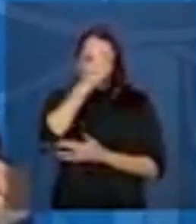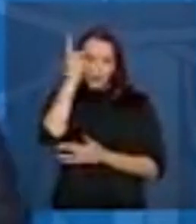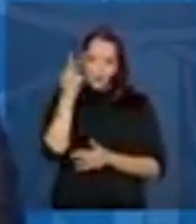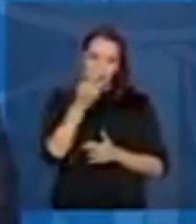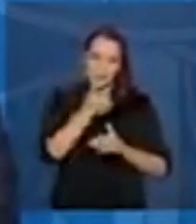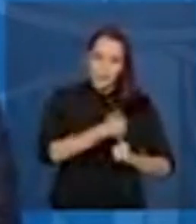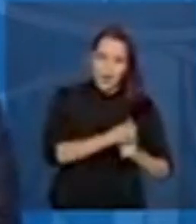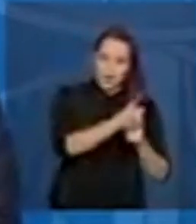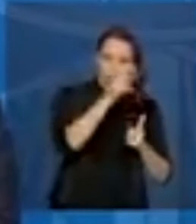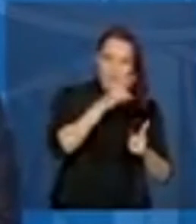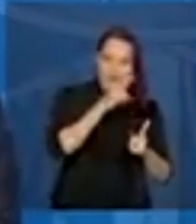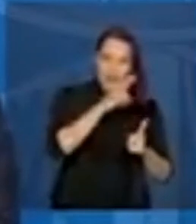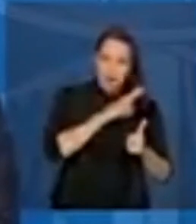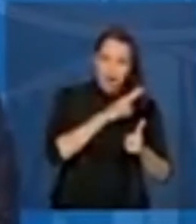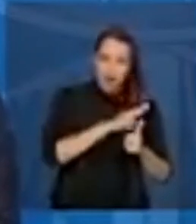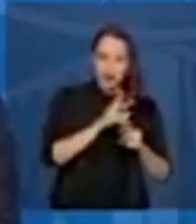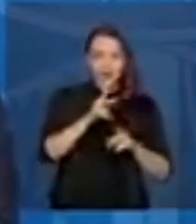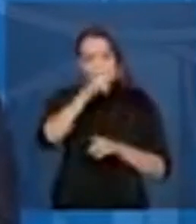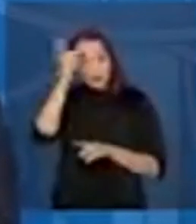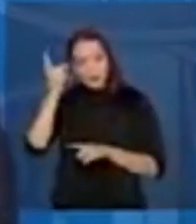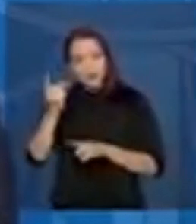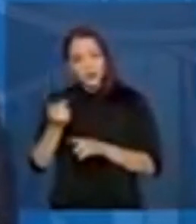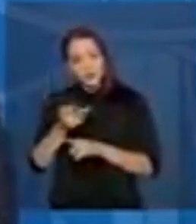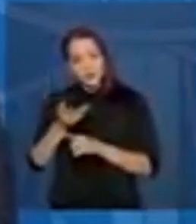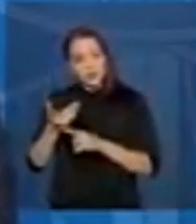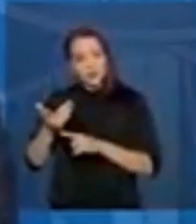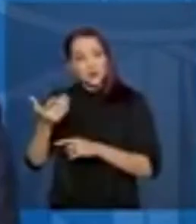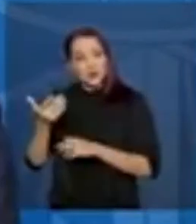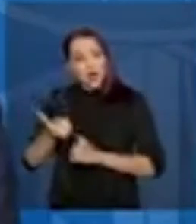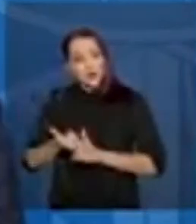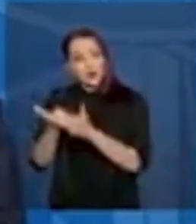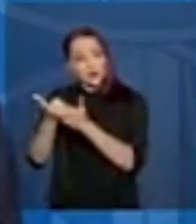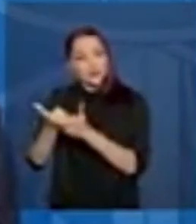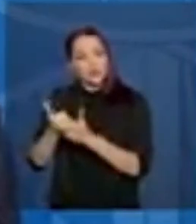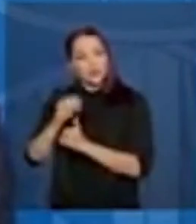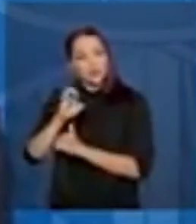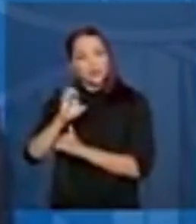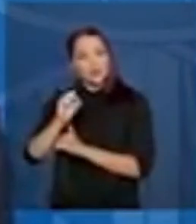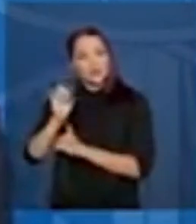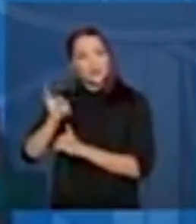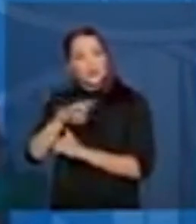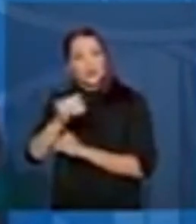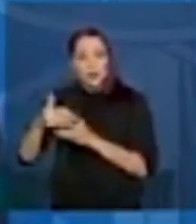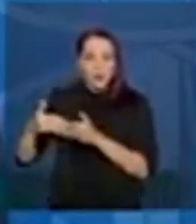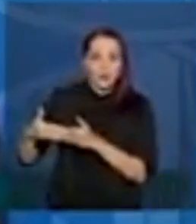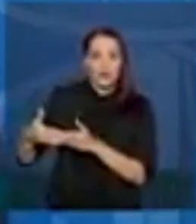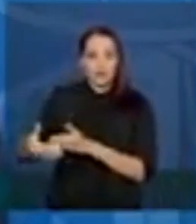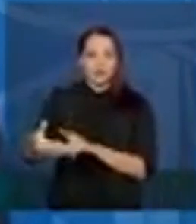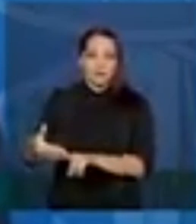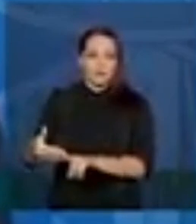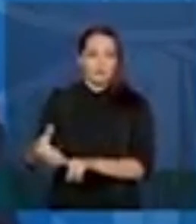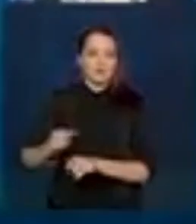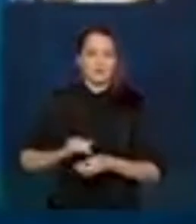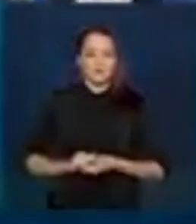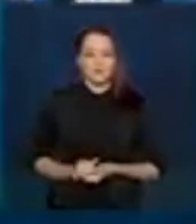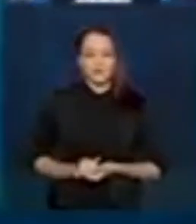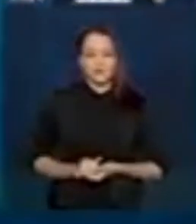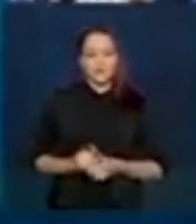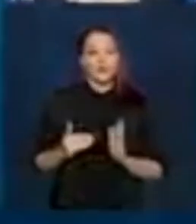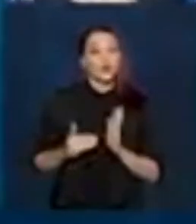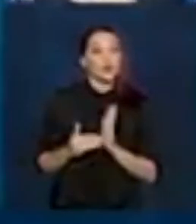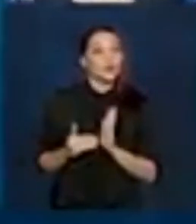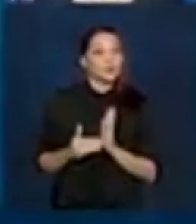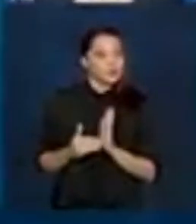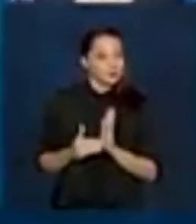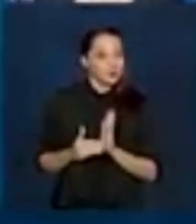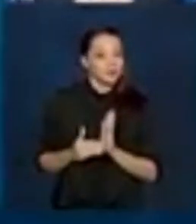pessoas no auxílio emergencial e no auxílio extensão sempre respeitando o mês de nascimento. Pode passar, por favor? E o último